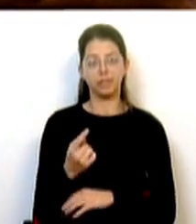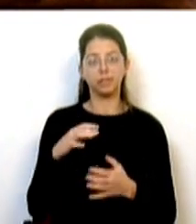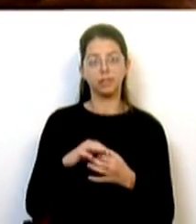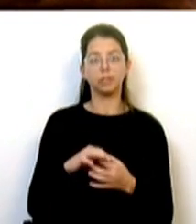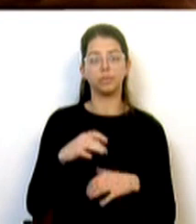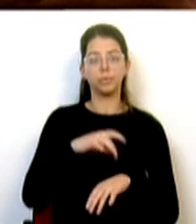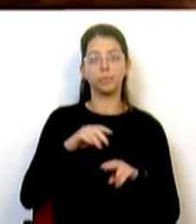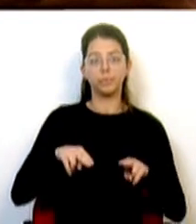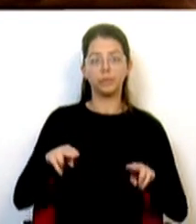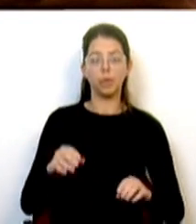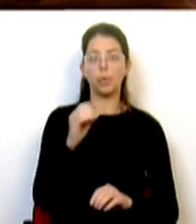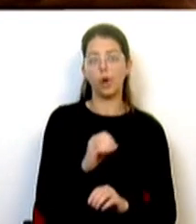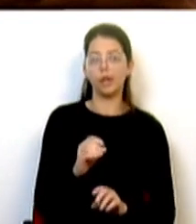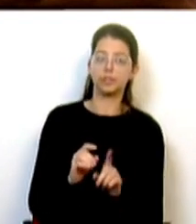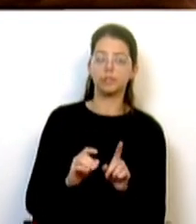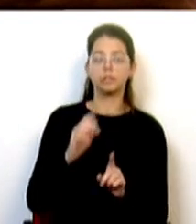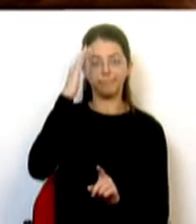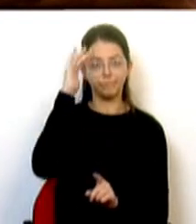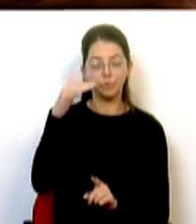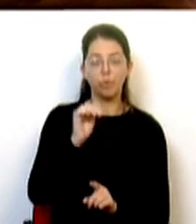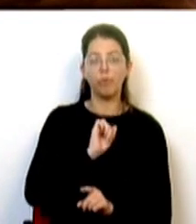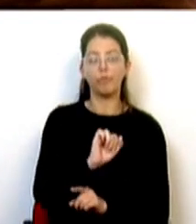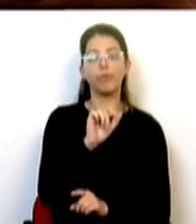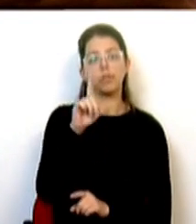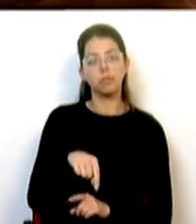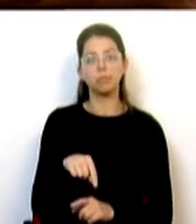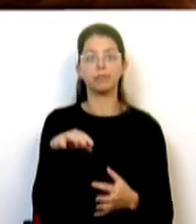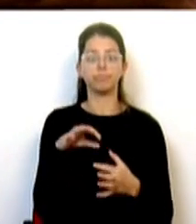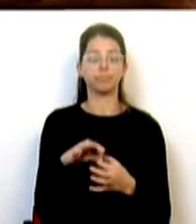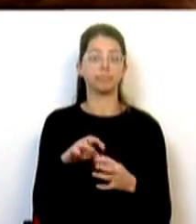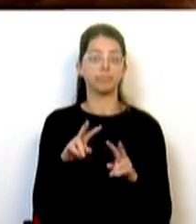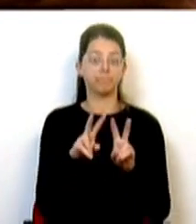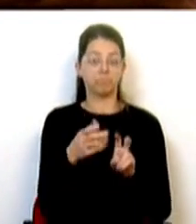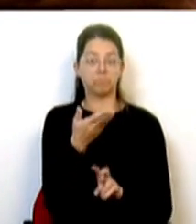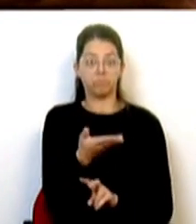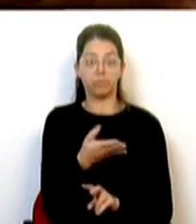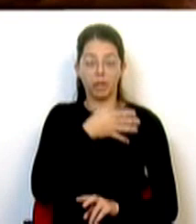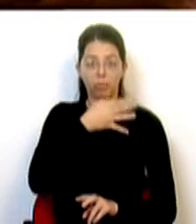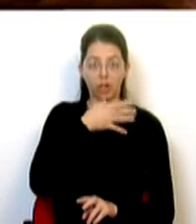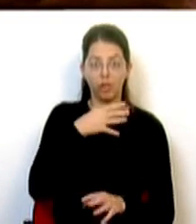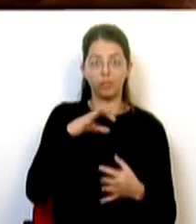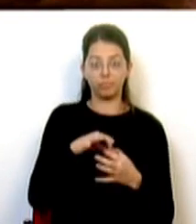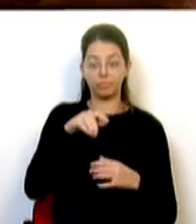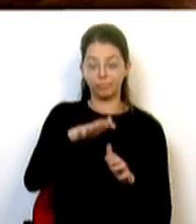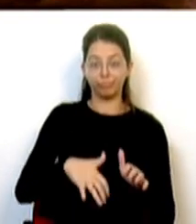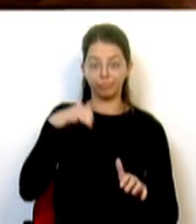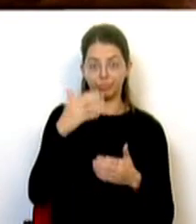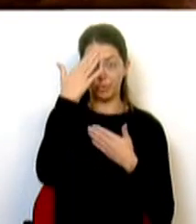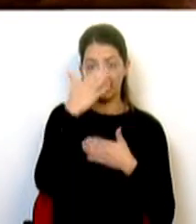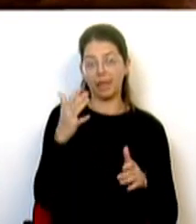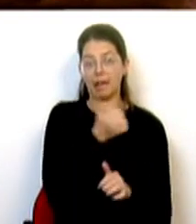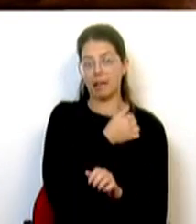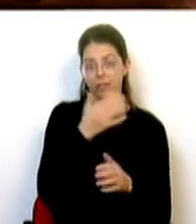futuro Hospital do Oeste e relativamente àquilo que há cerca dele se tem dito, inclusivamente nesta Casa da Democracia.